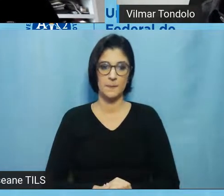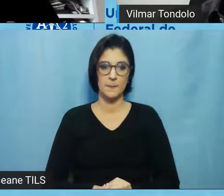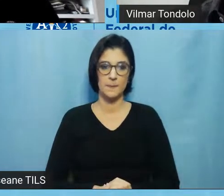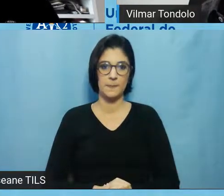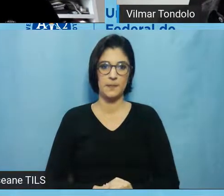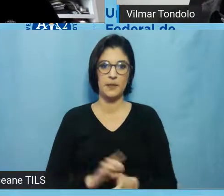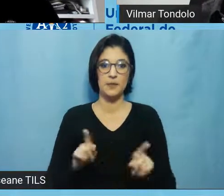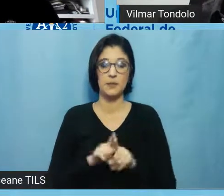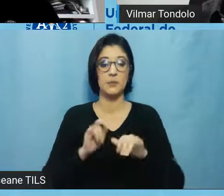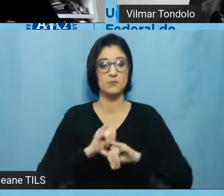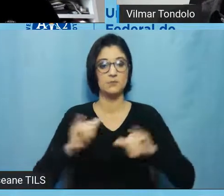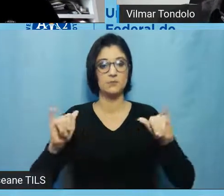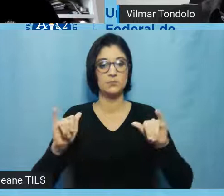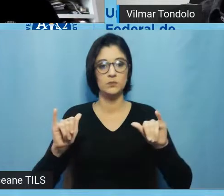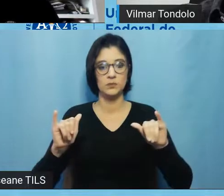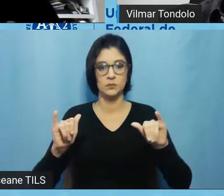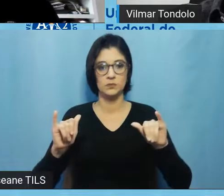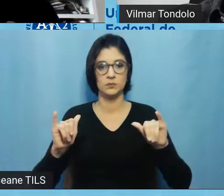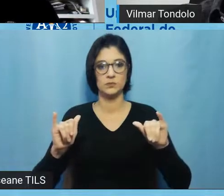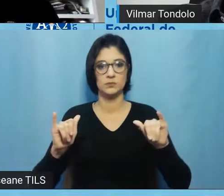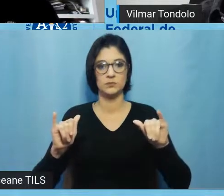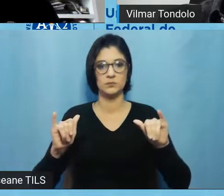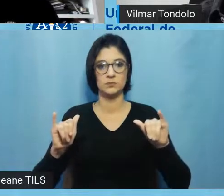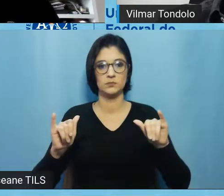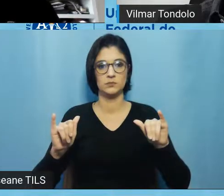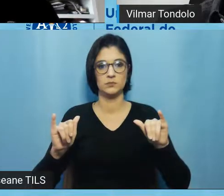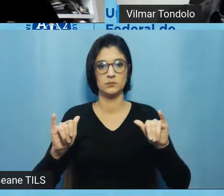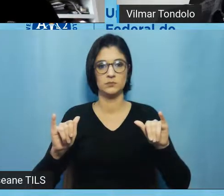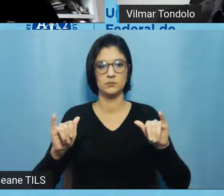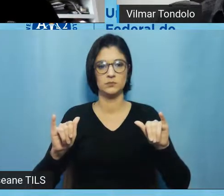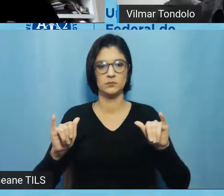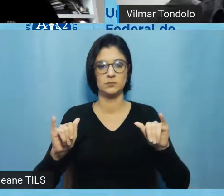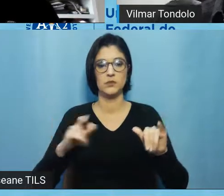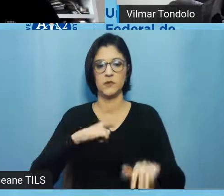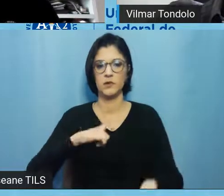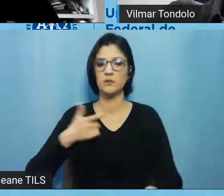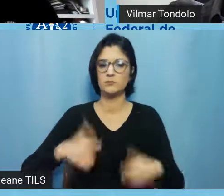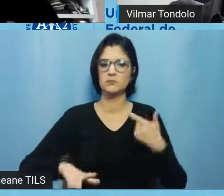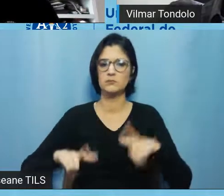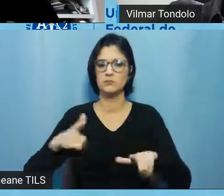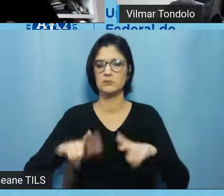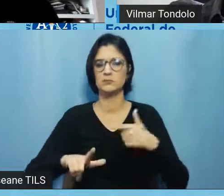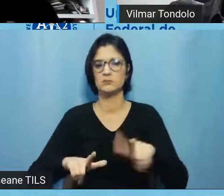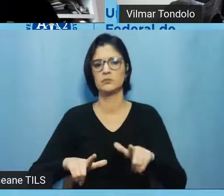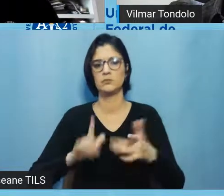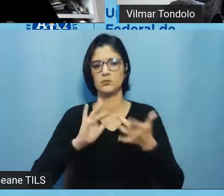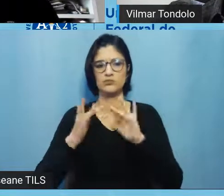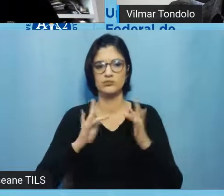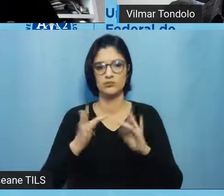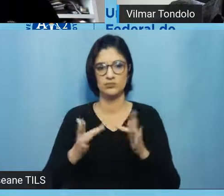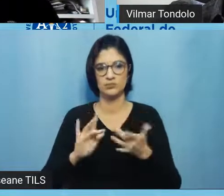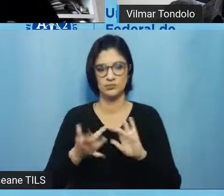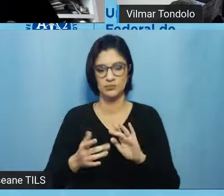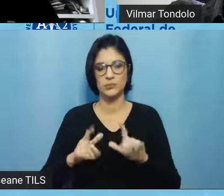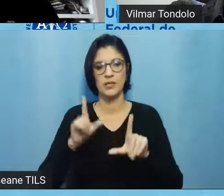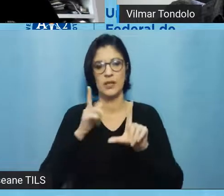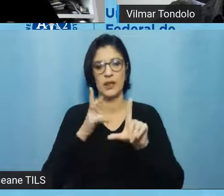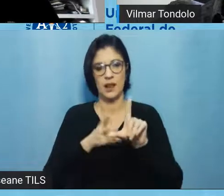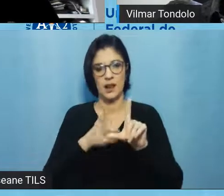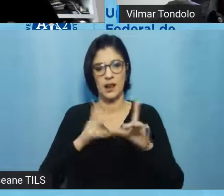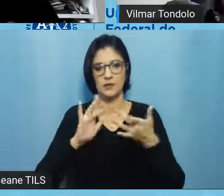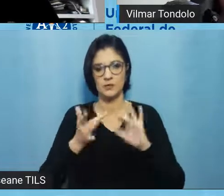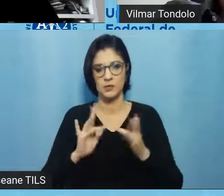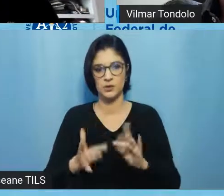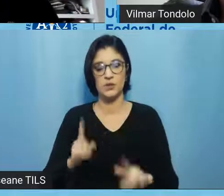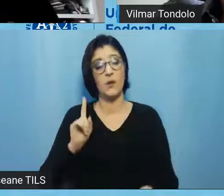informar que nós vamos ter teremos novas conexões, né, que é um projeto bem interessante, né,